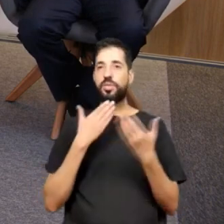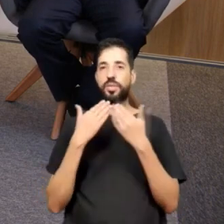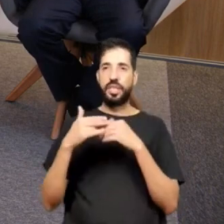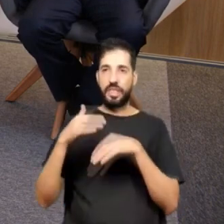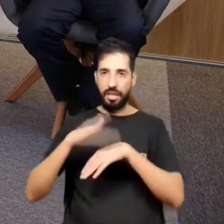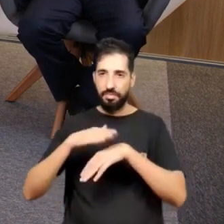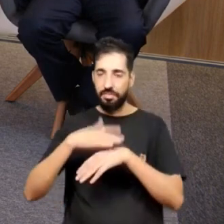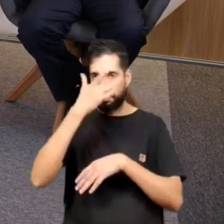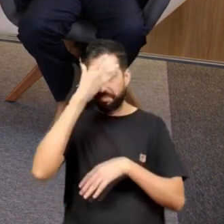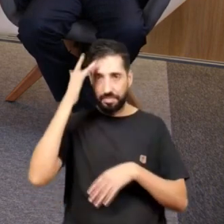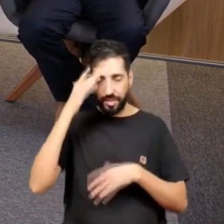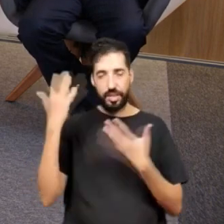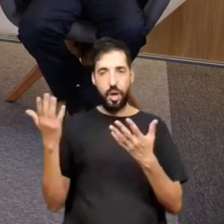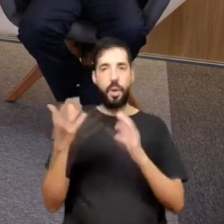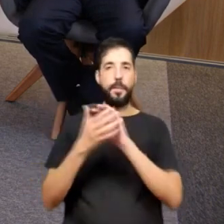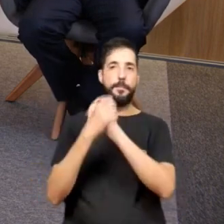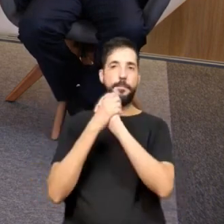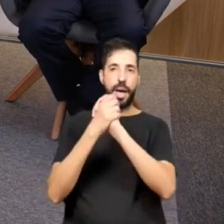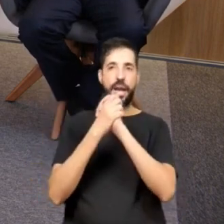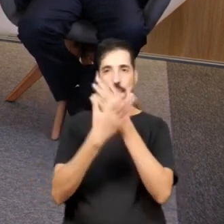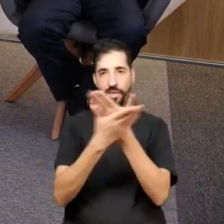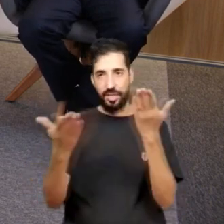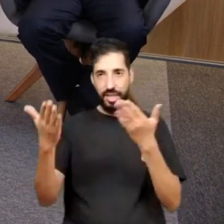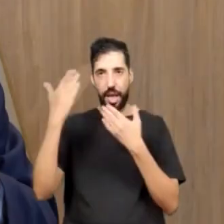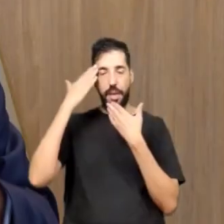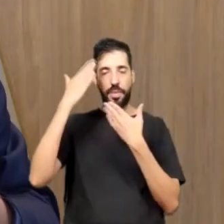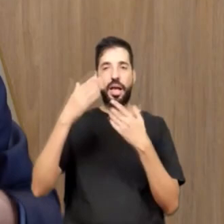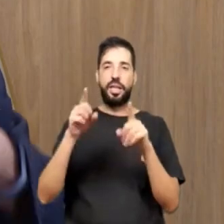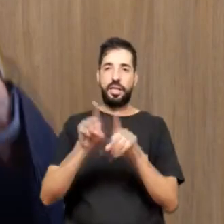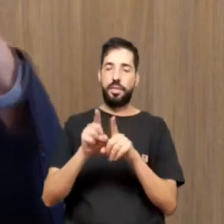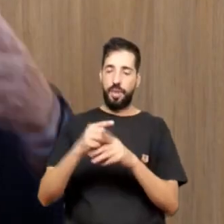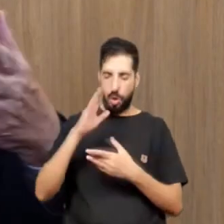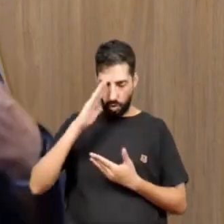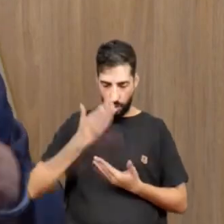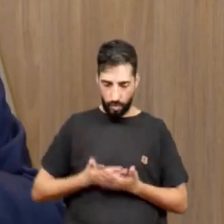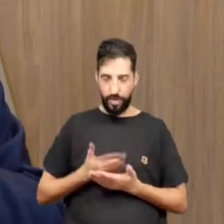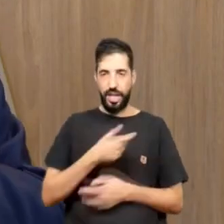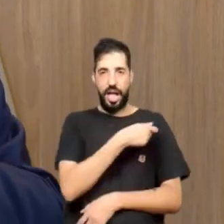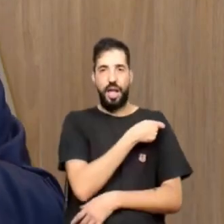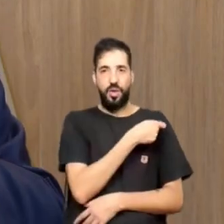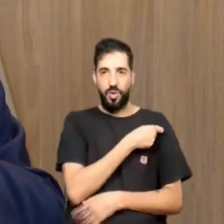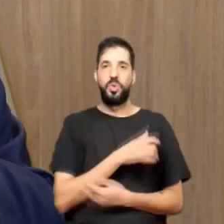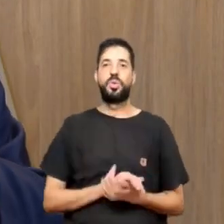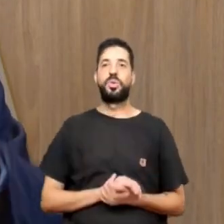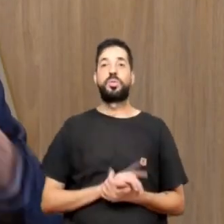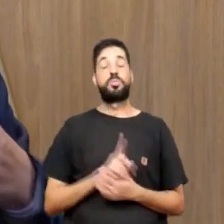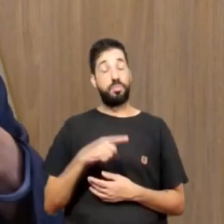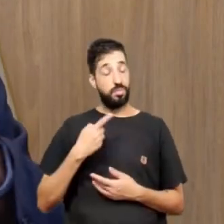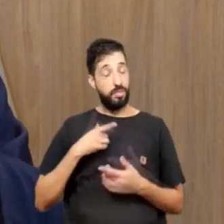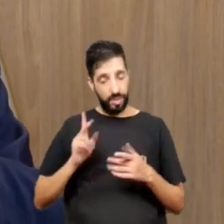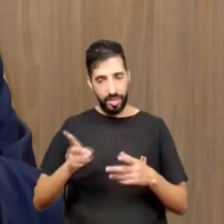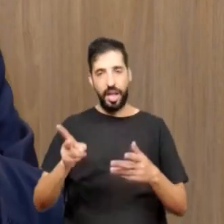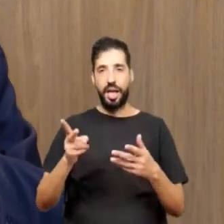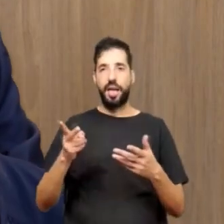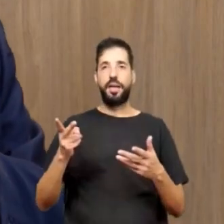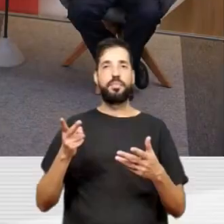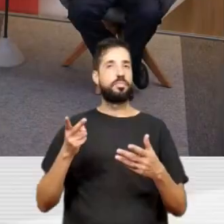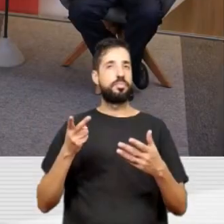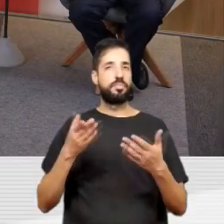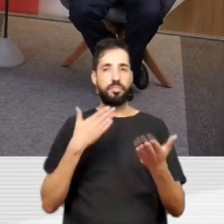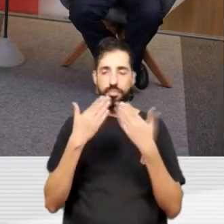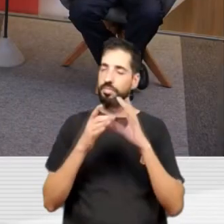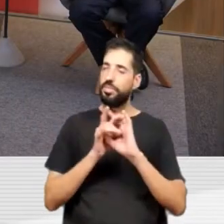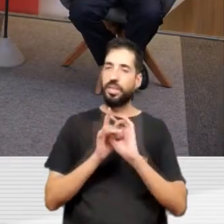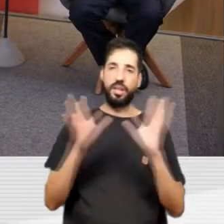parabéns a vocês. Muito obrigado também pela confiança dos nossos alunos. E a gente está aí para o que deve. Muito obrigado e boa noite a todos.